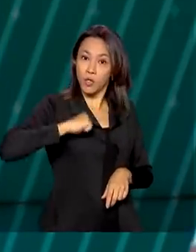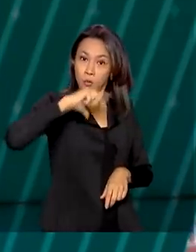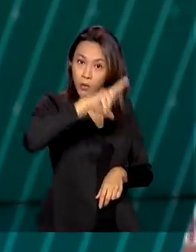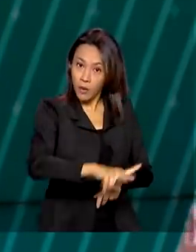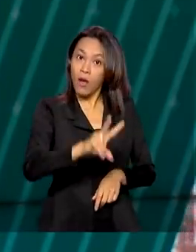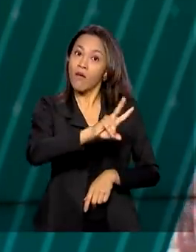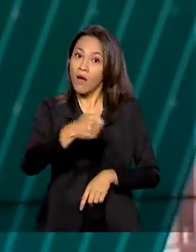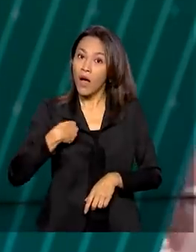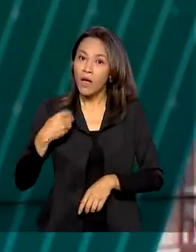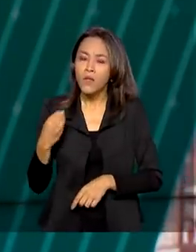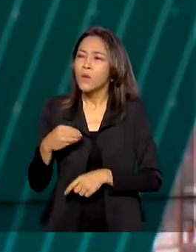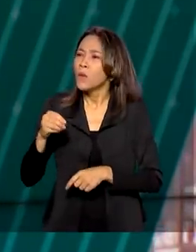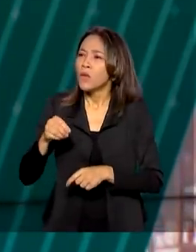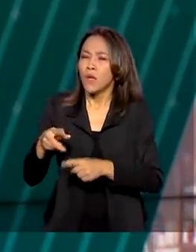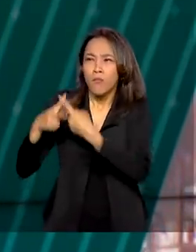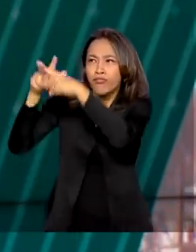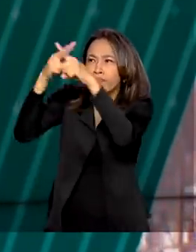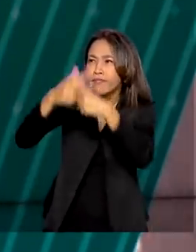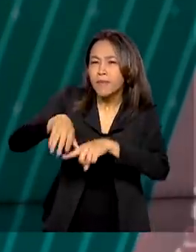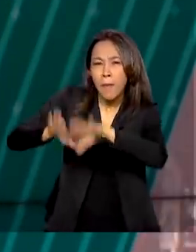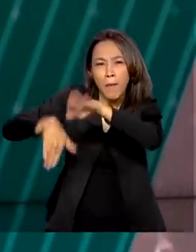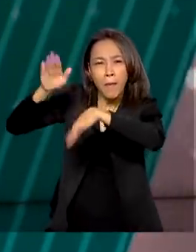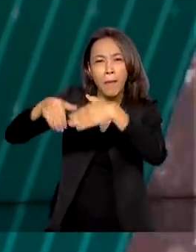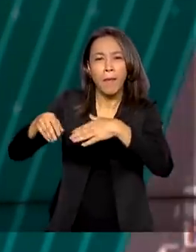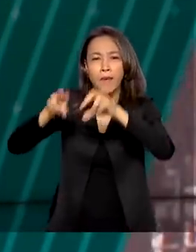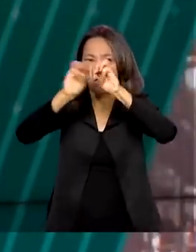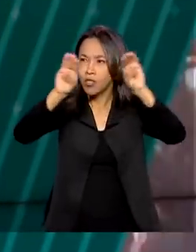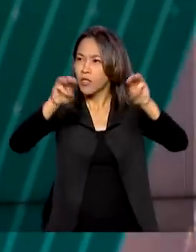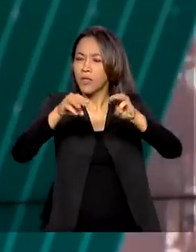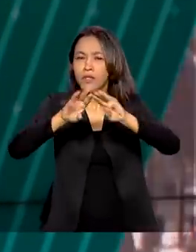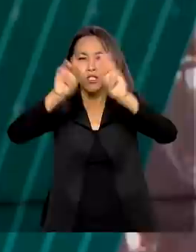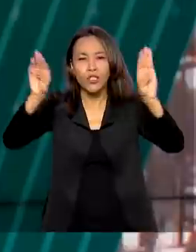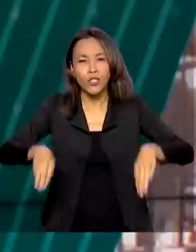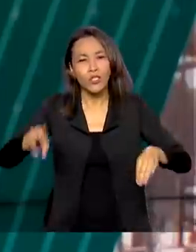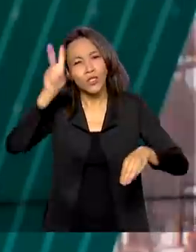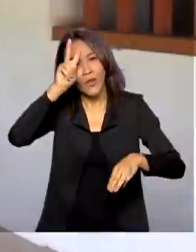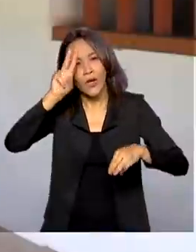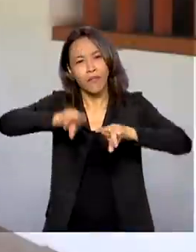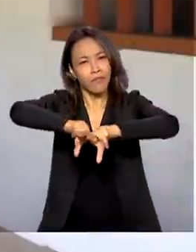recuperar monumentos históricos, gerando emprego e renda pelo país.